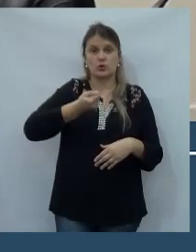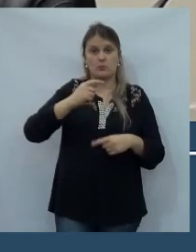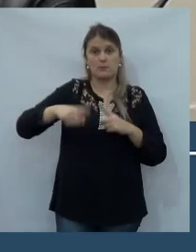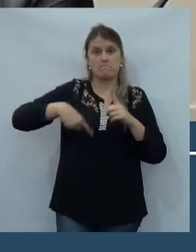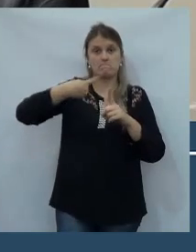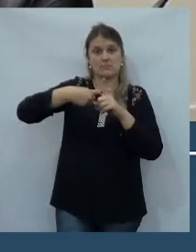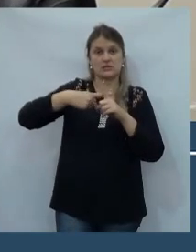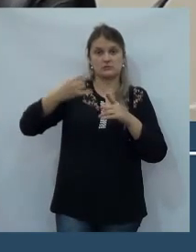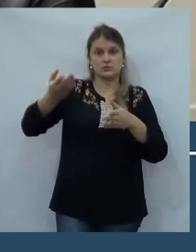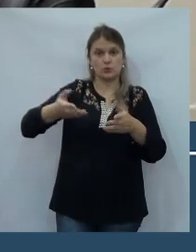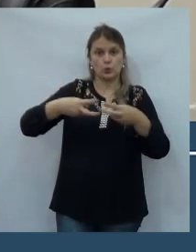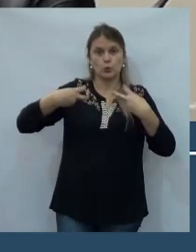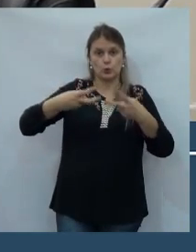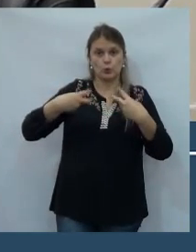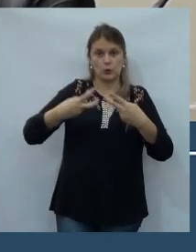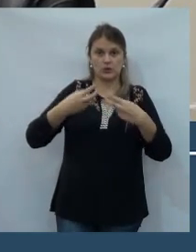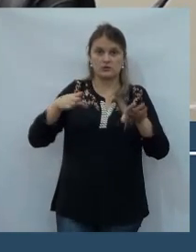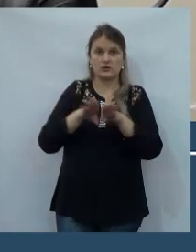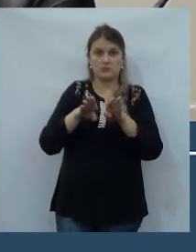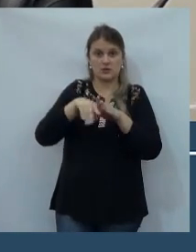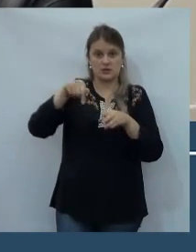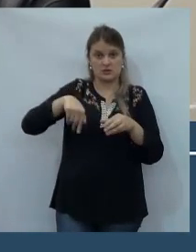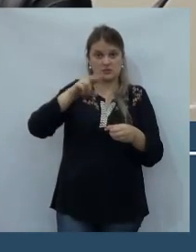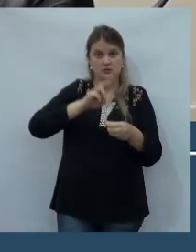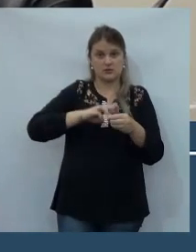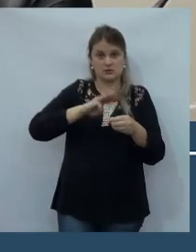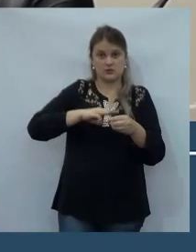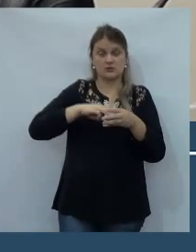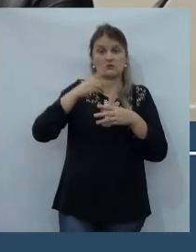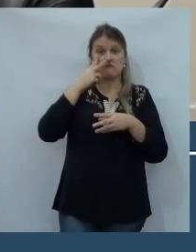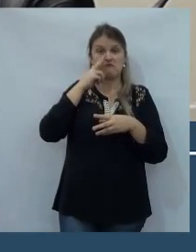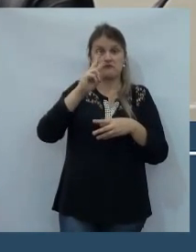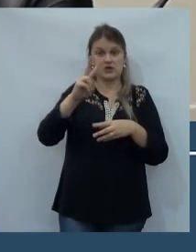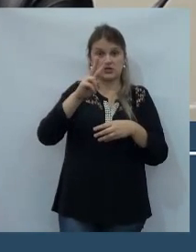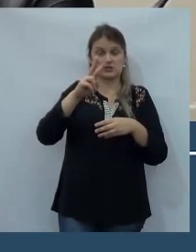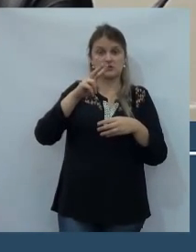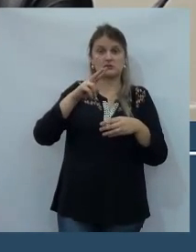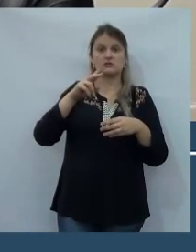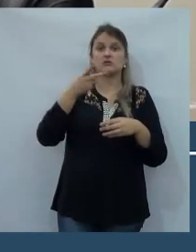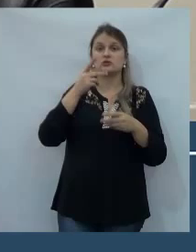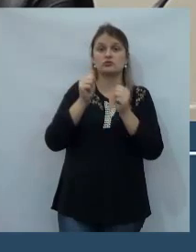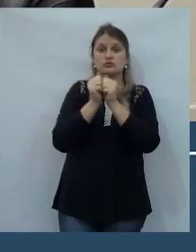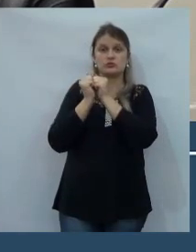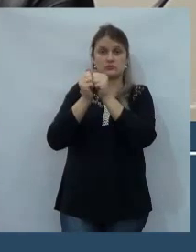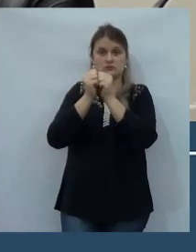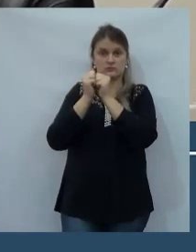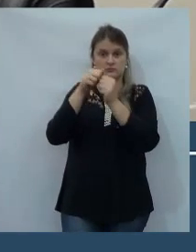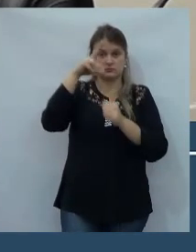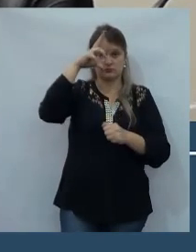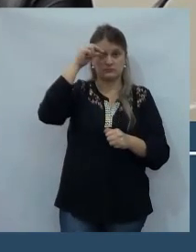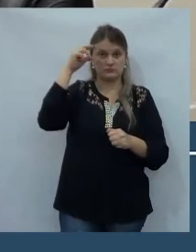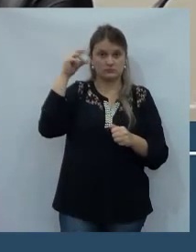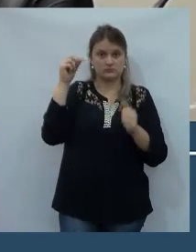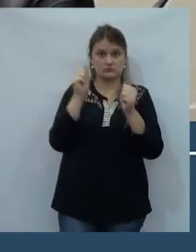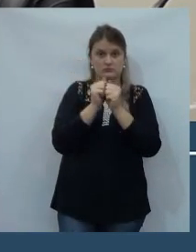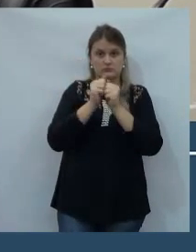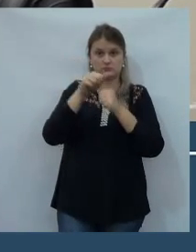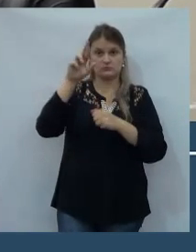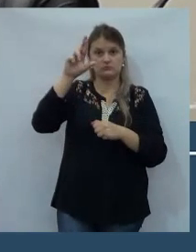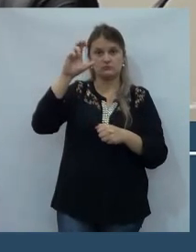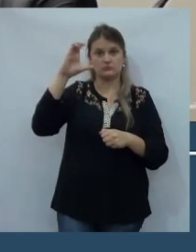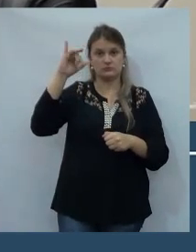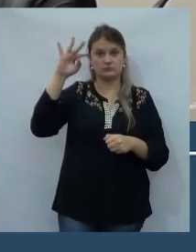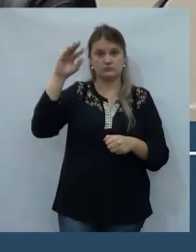arrecadação do nosso município, tendo em vista a parceria da prefeitura com a receita. Nós temos um